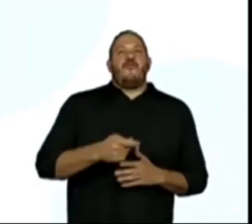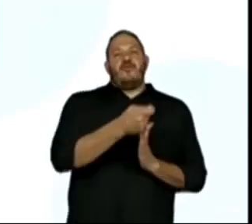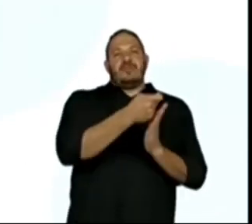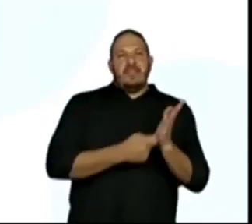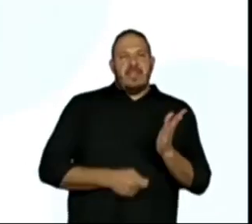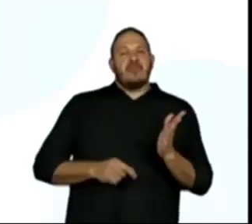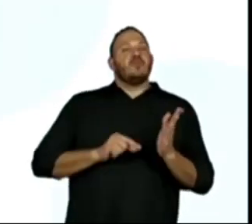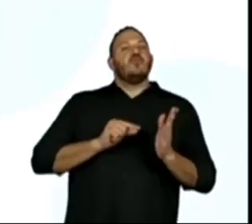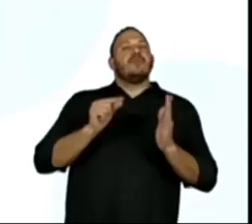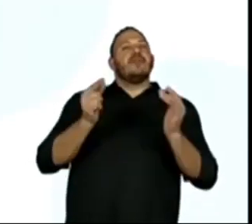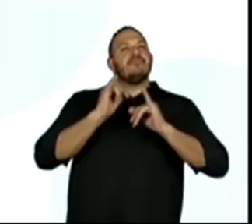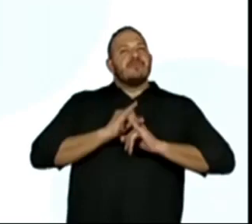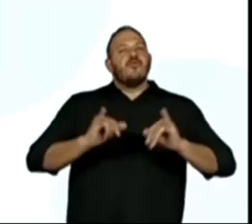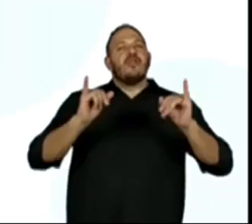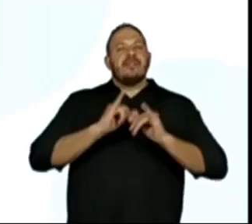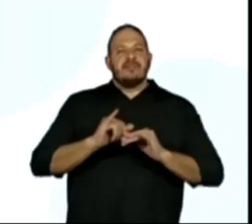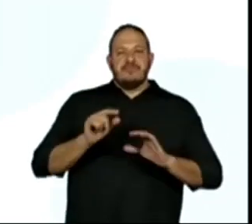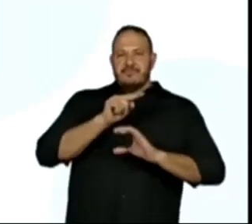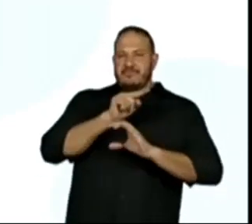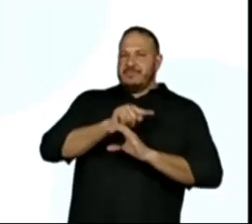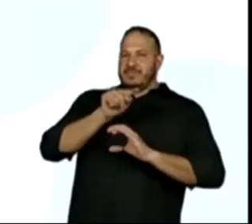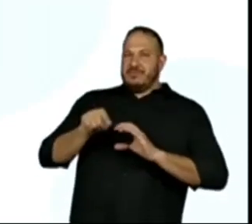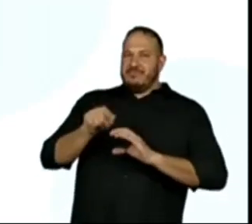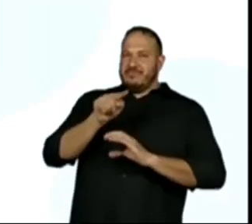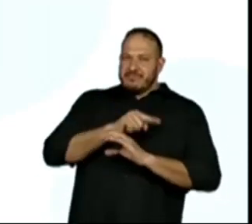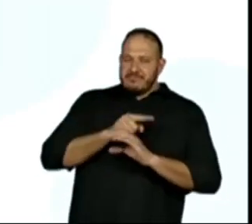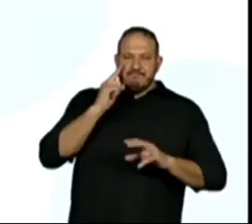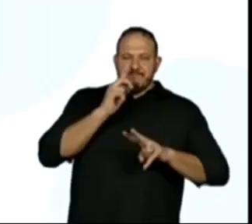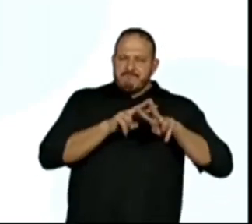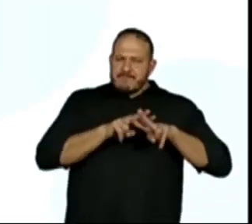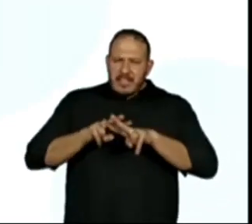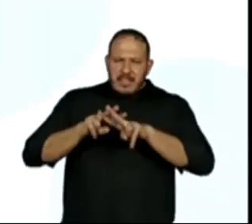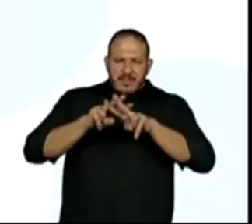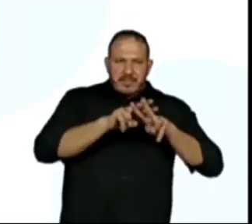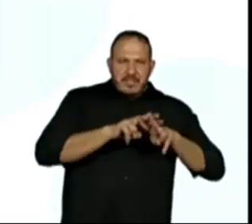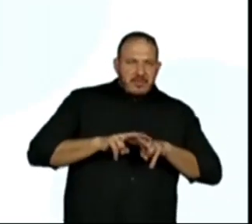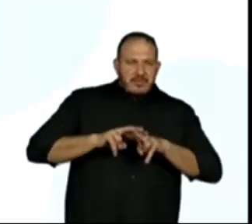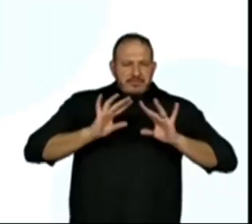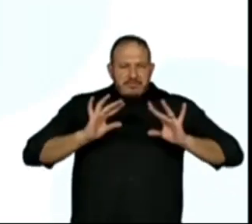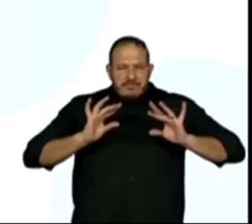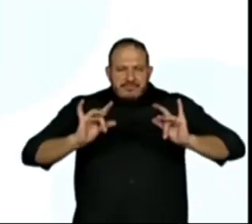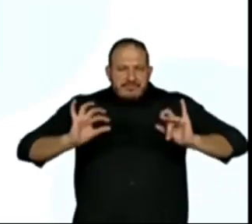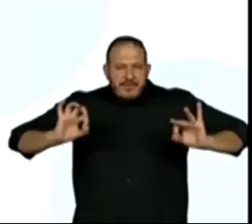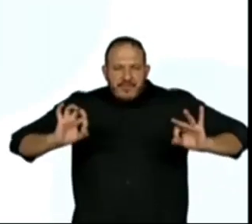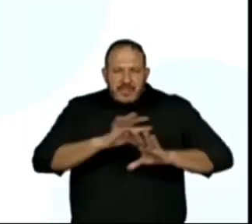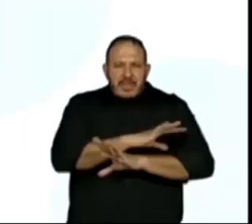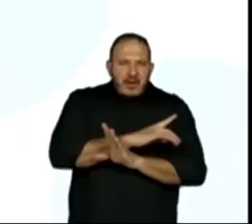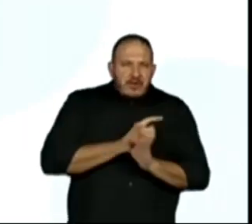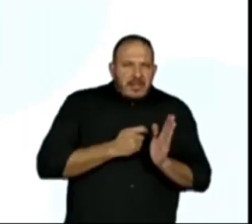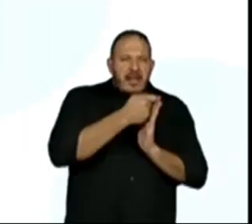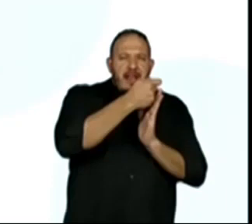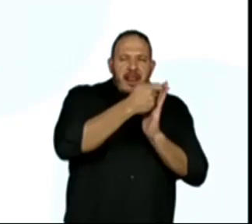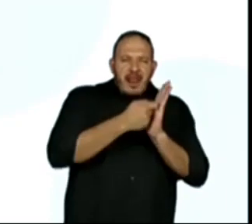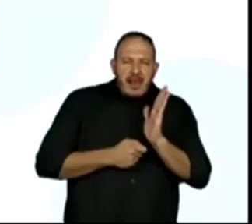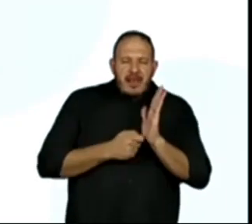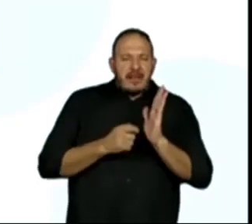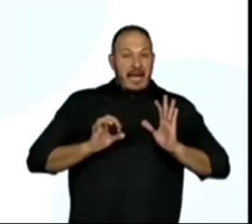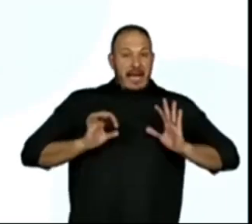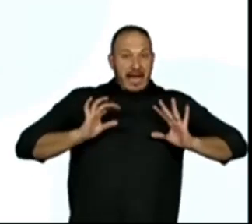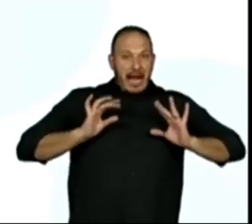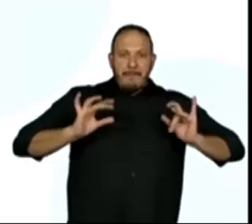divulgação científica. Fazer a revisão final e escrever a última versão do